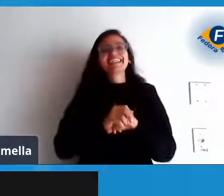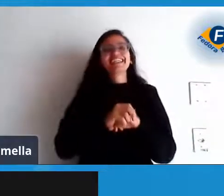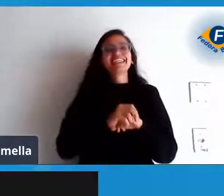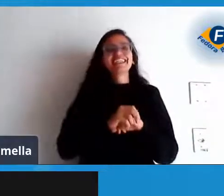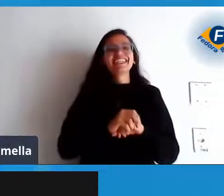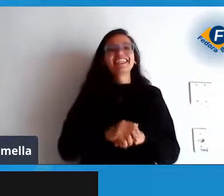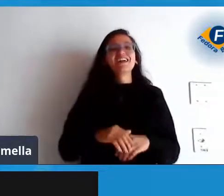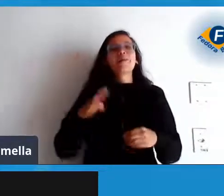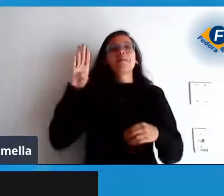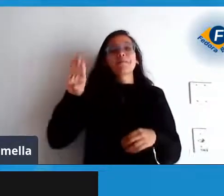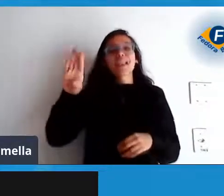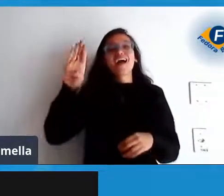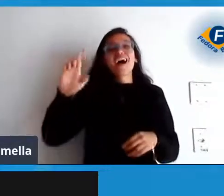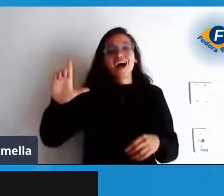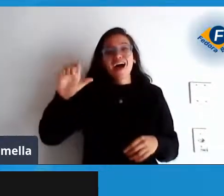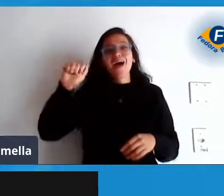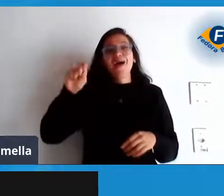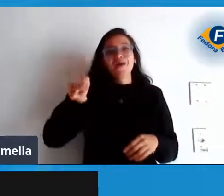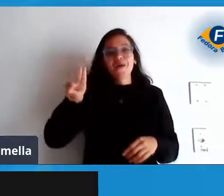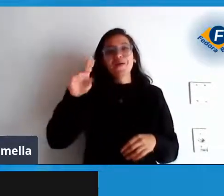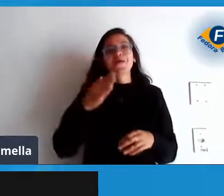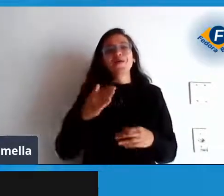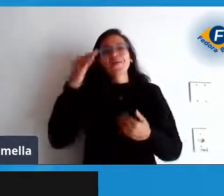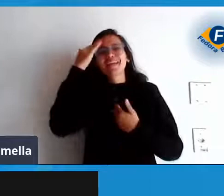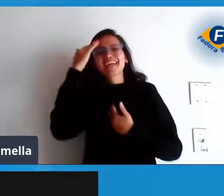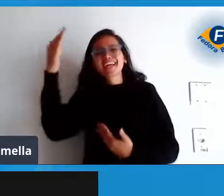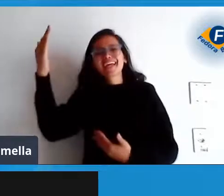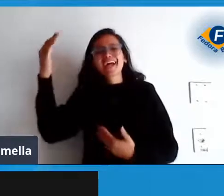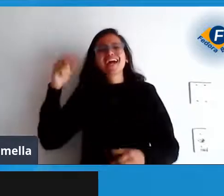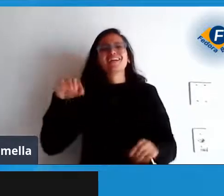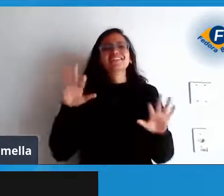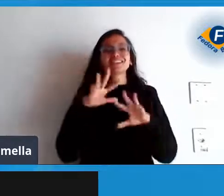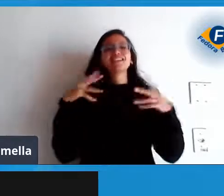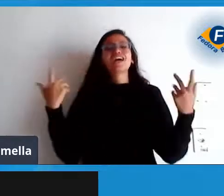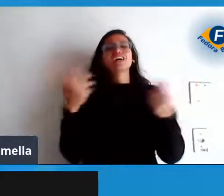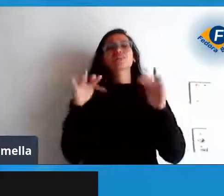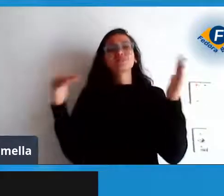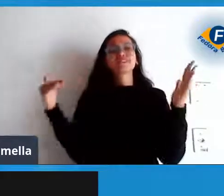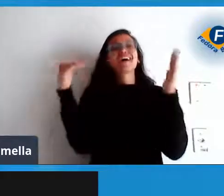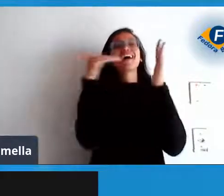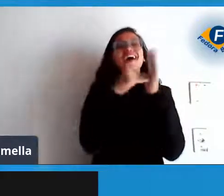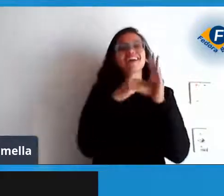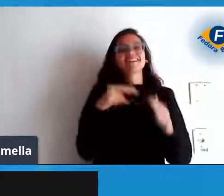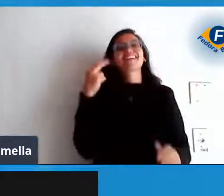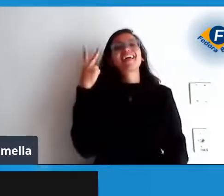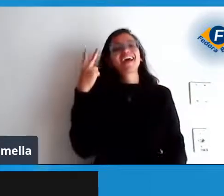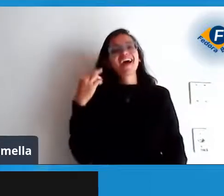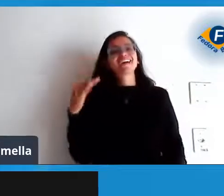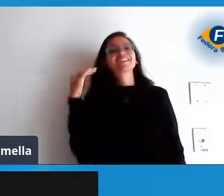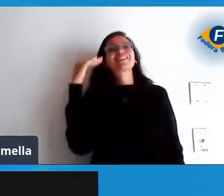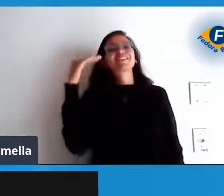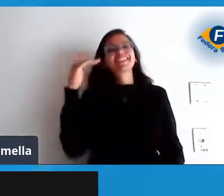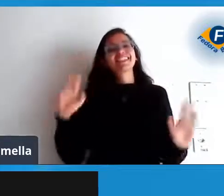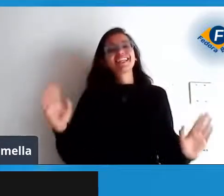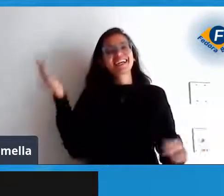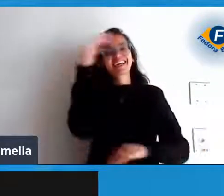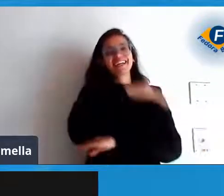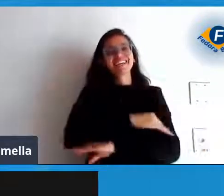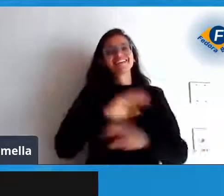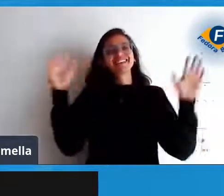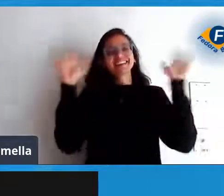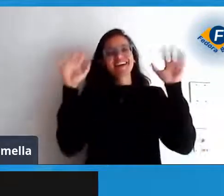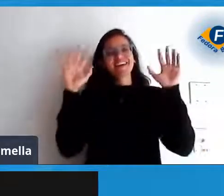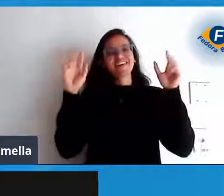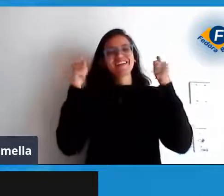beleza Blau muito obrigado a todos até 14 horas e até daqui a pouco valeu daqui a pouco tchau